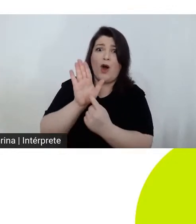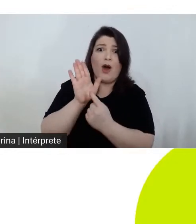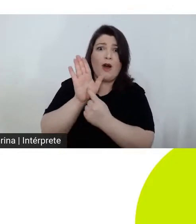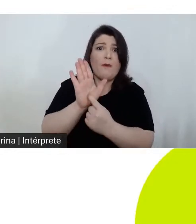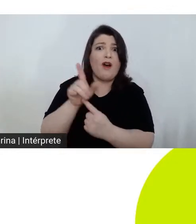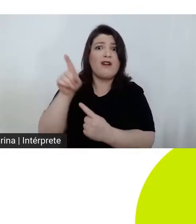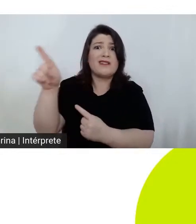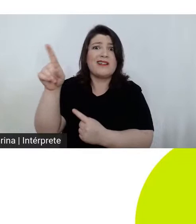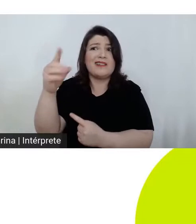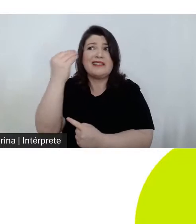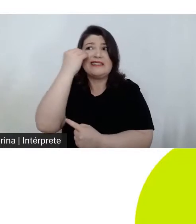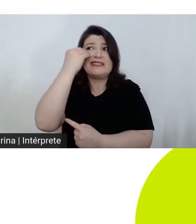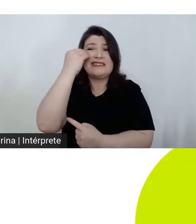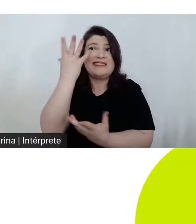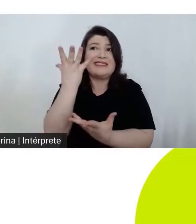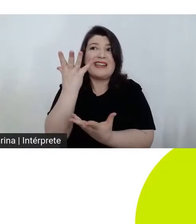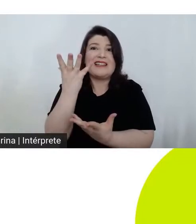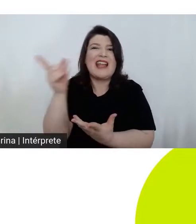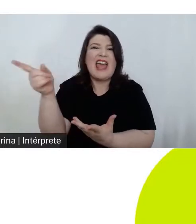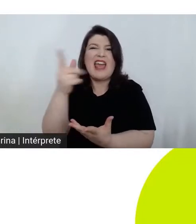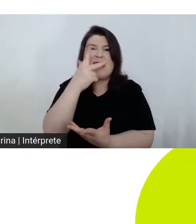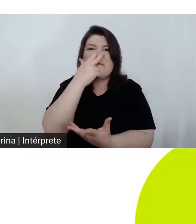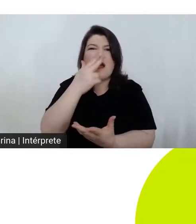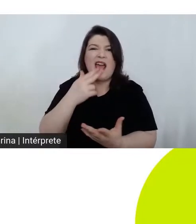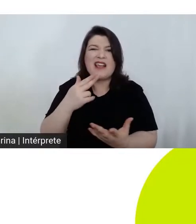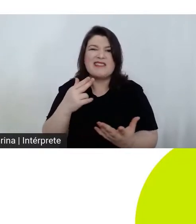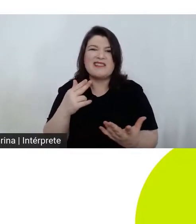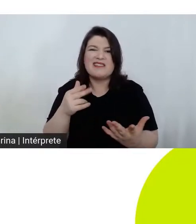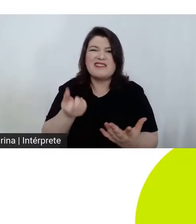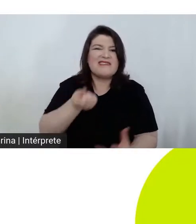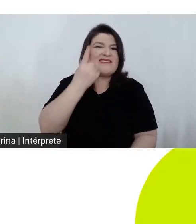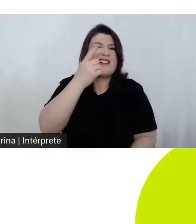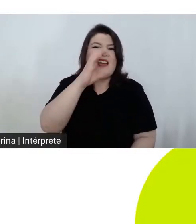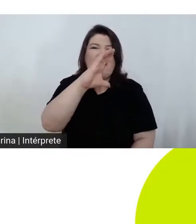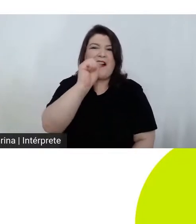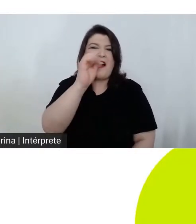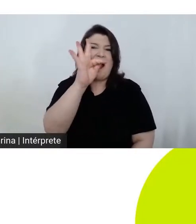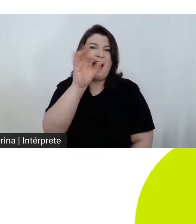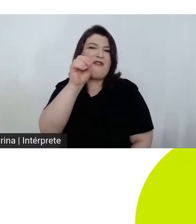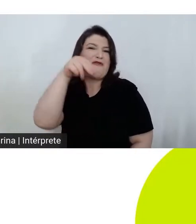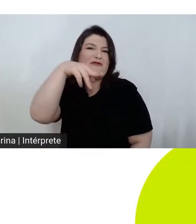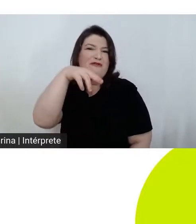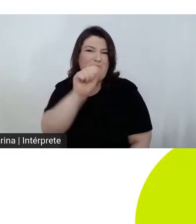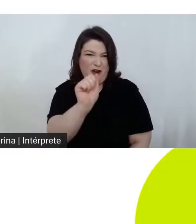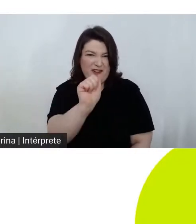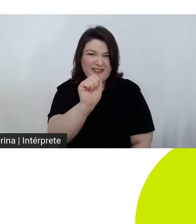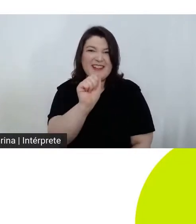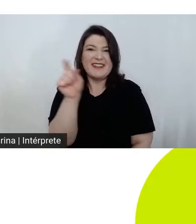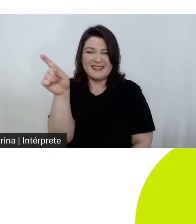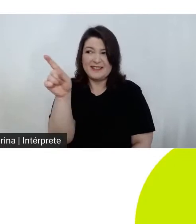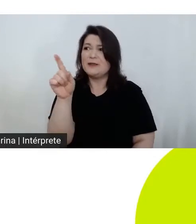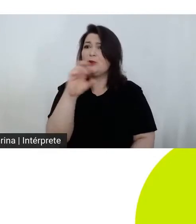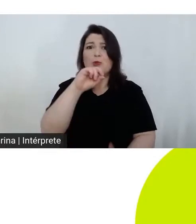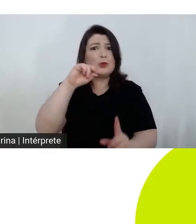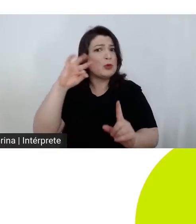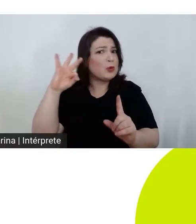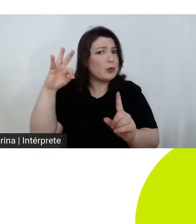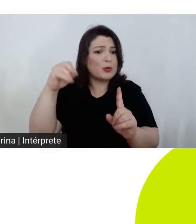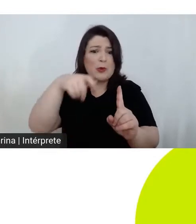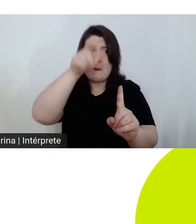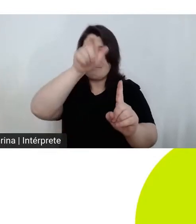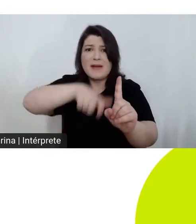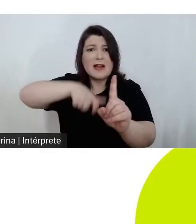cafona, uma tragicomédia, meio sufocante, tudo ao redor do personagem, parece meio